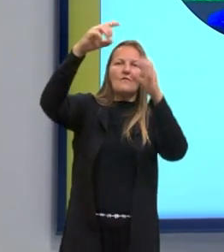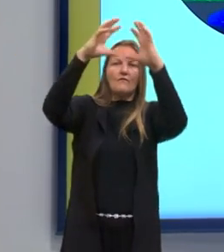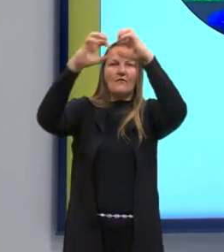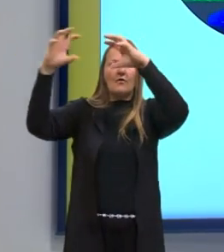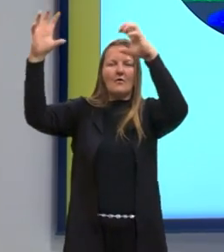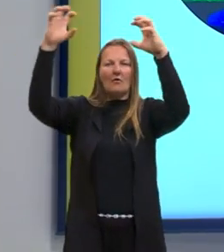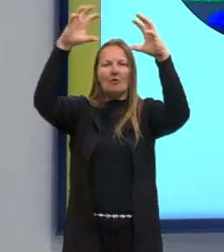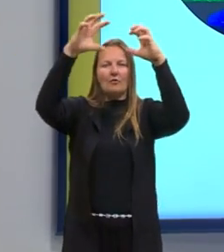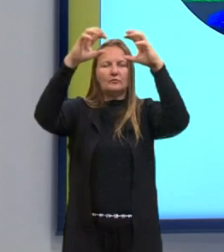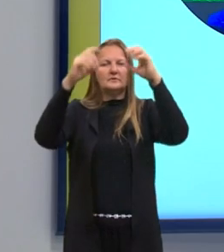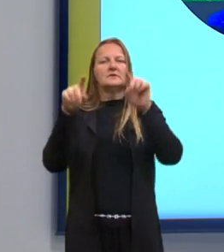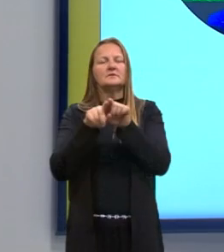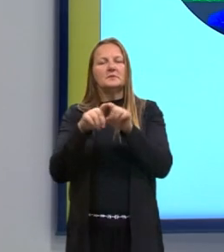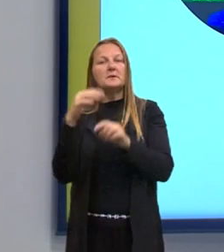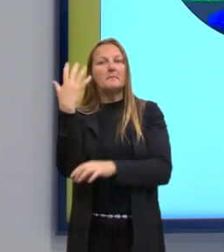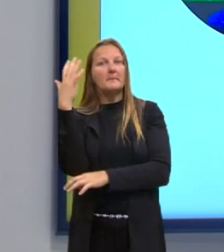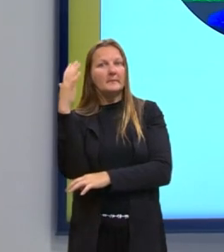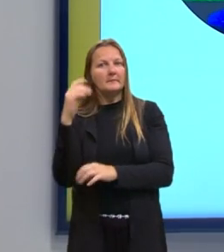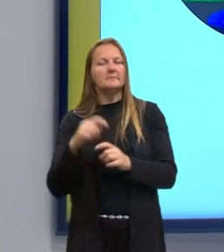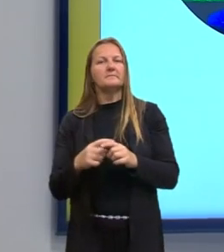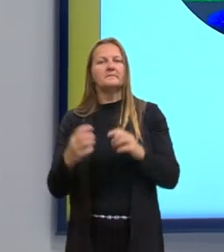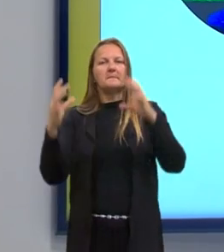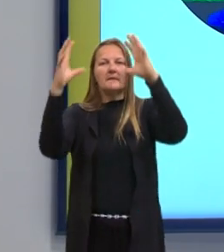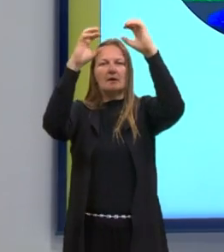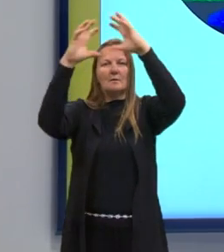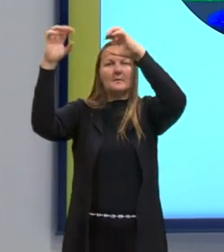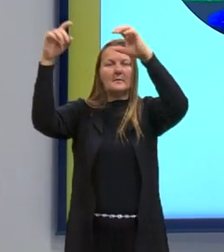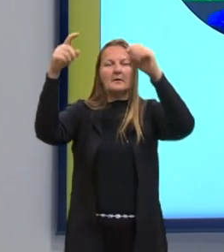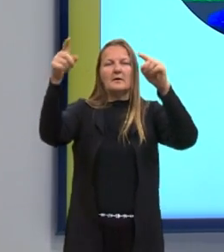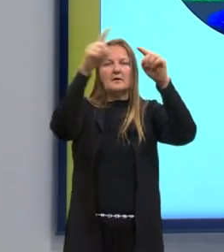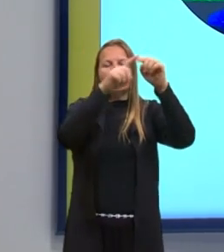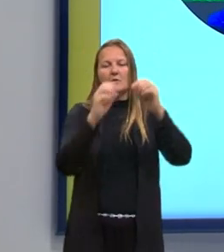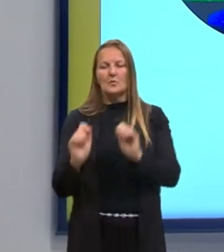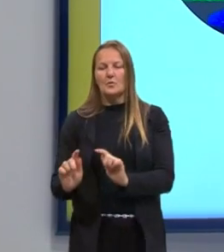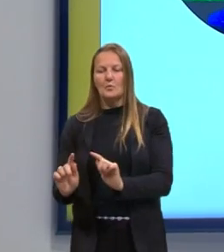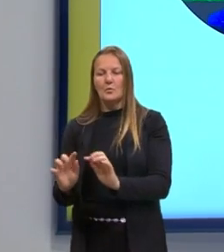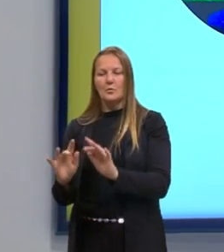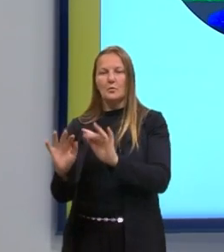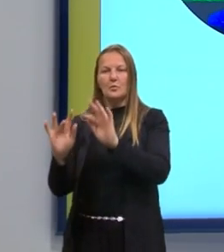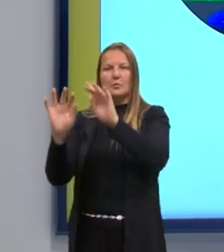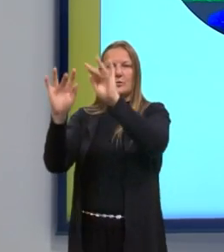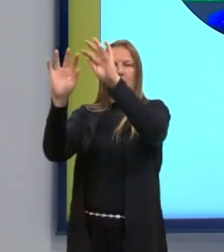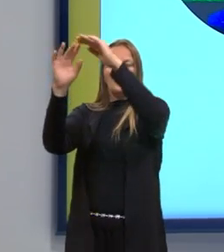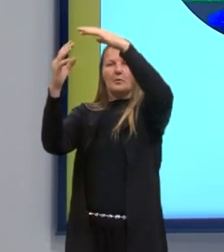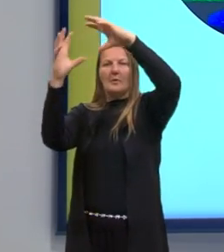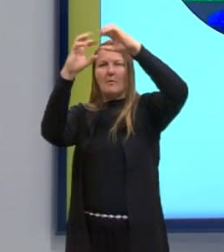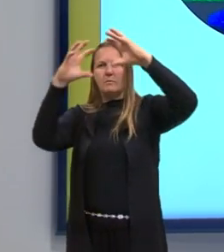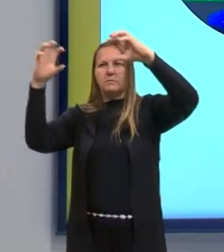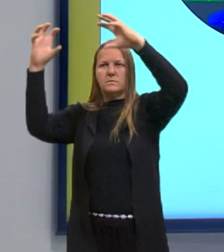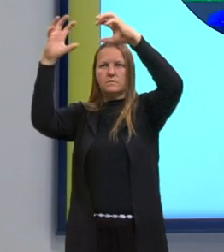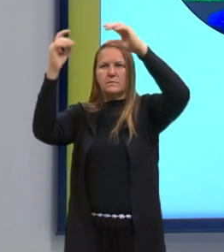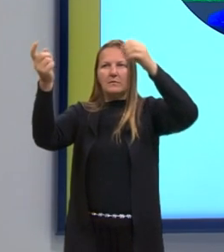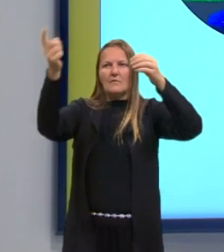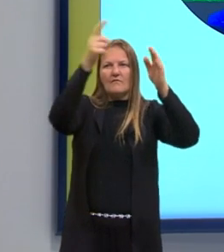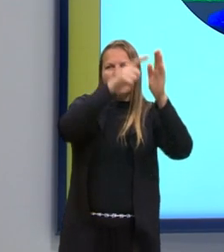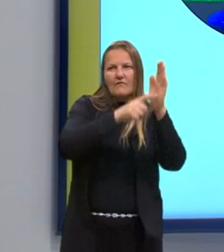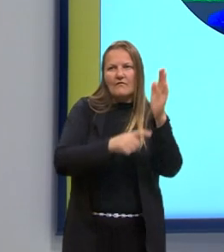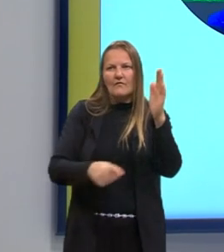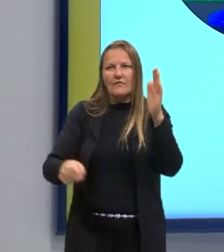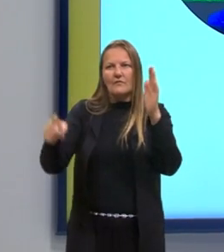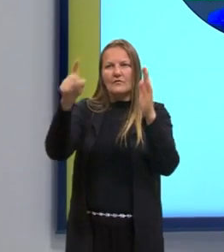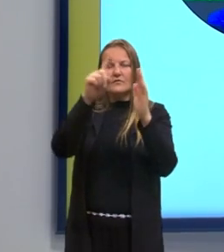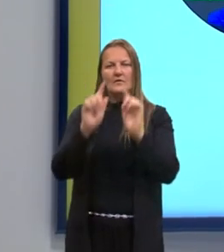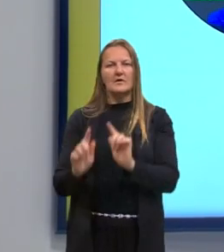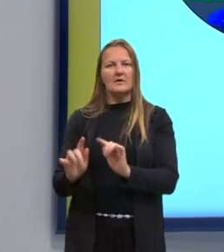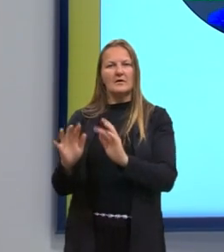vivos, das plantas, né? Também através da evaporação, a água vai para a atmosfera, através de gás,